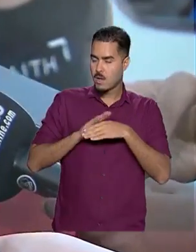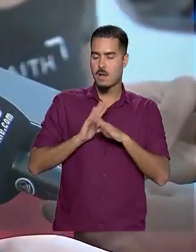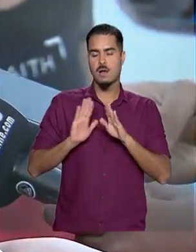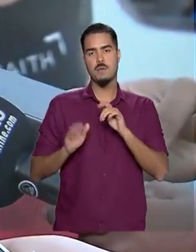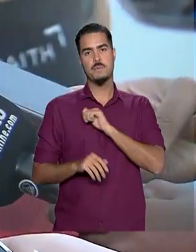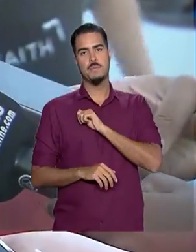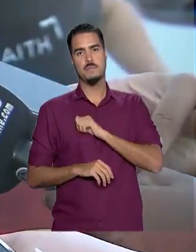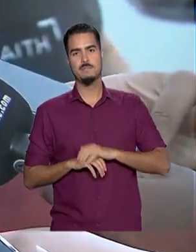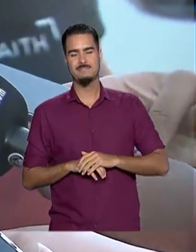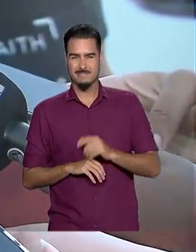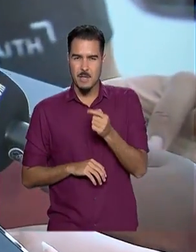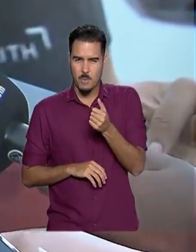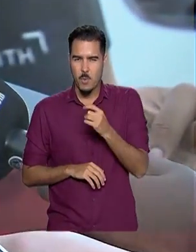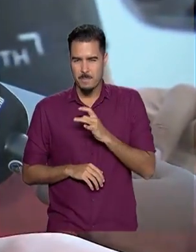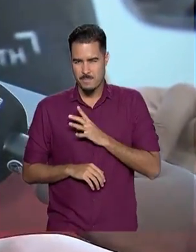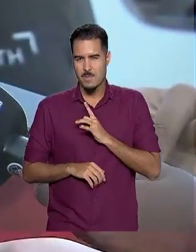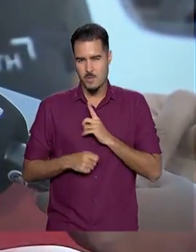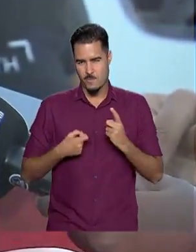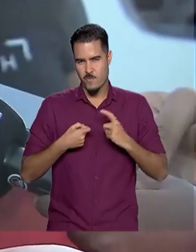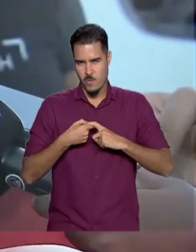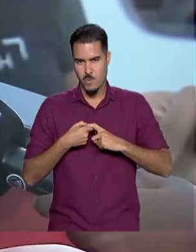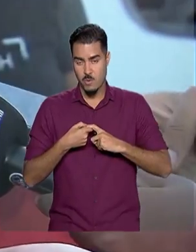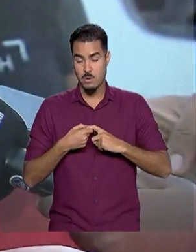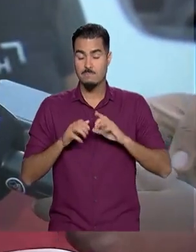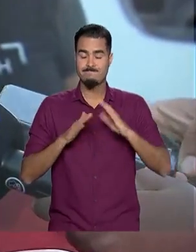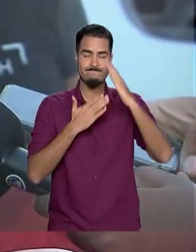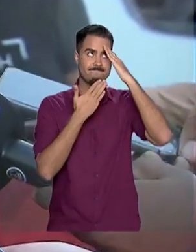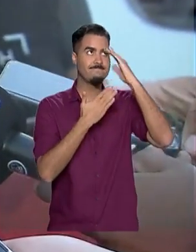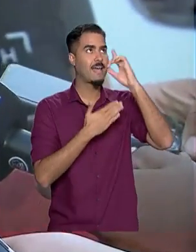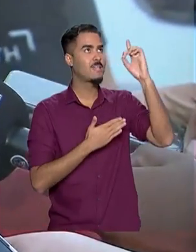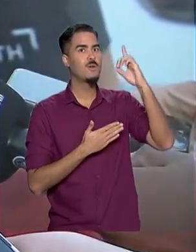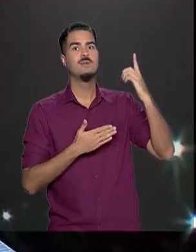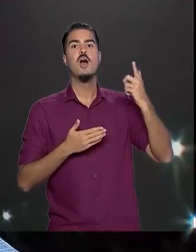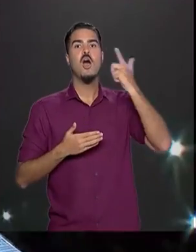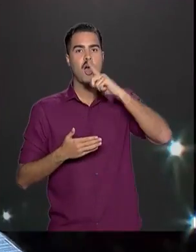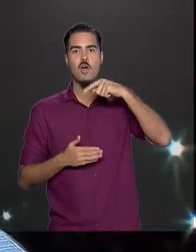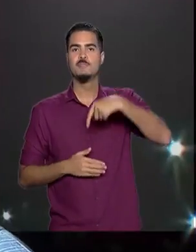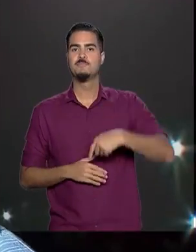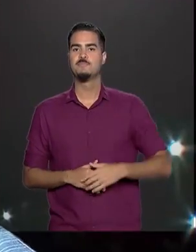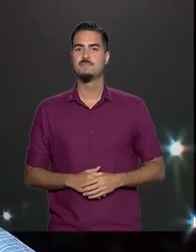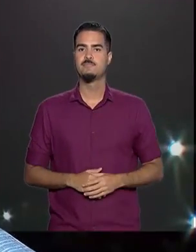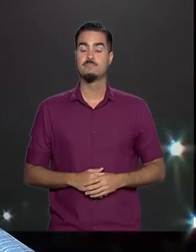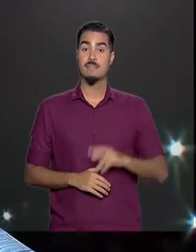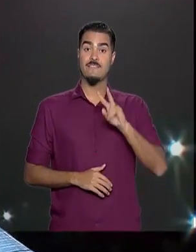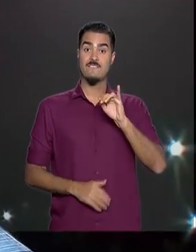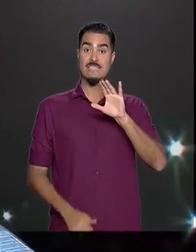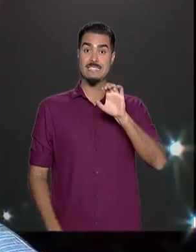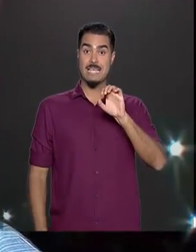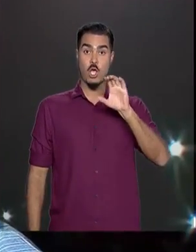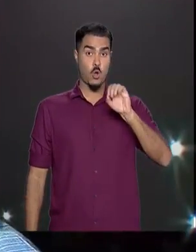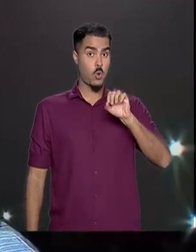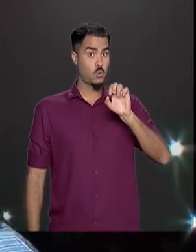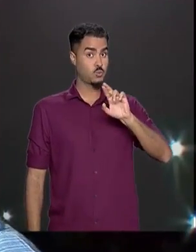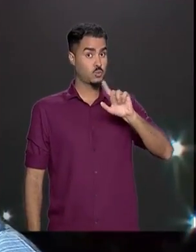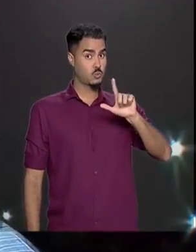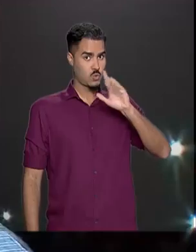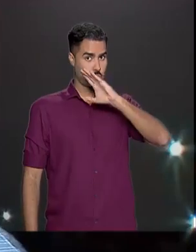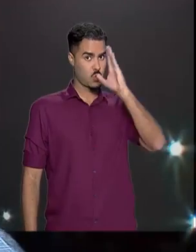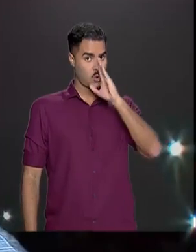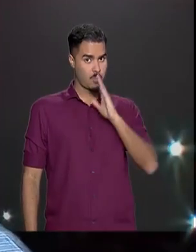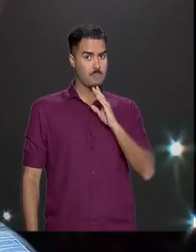Deu um pouquinho de medo de voltar, mas graças a Deus a gente está aqui. O vice-consul do Brasil diz que as